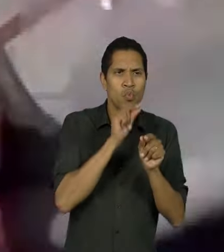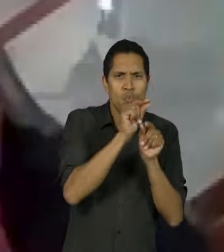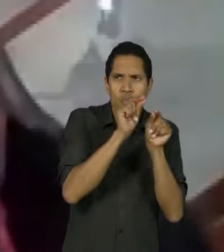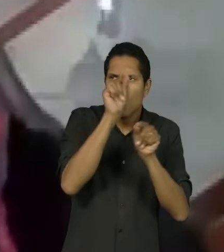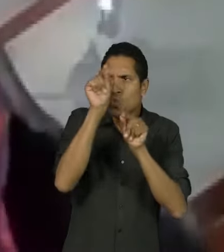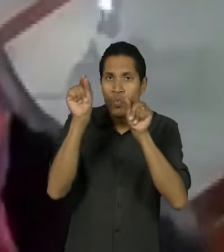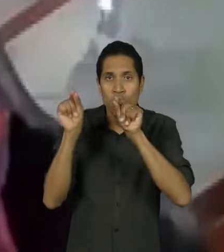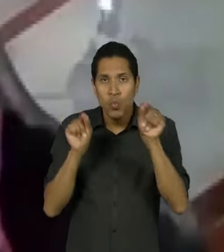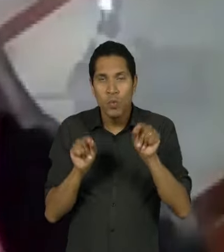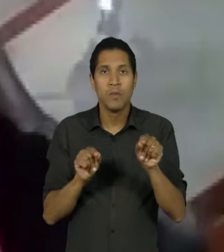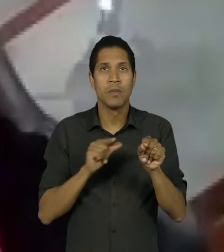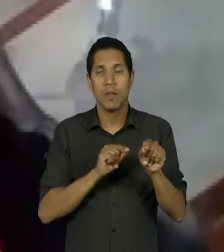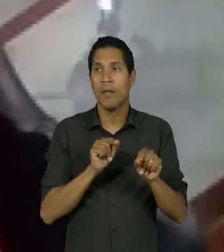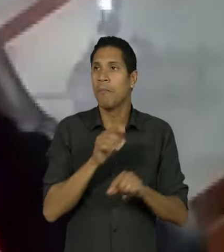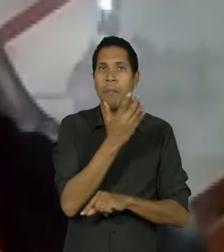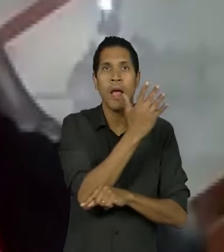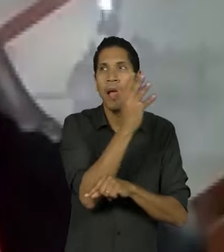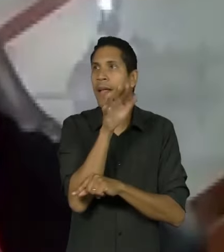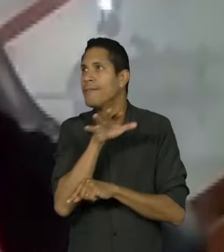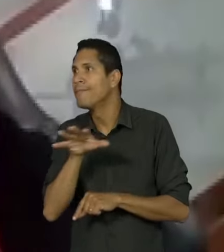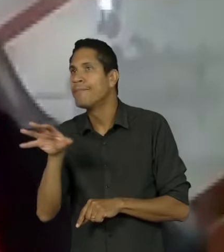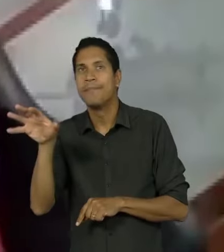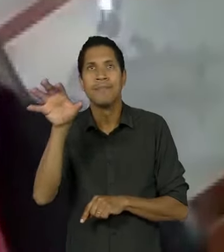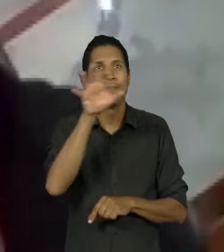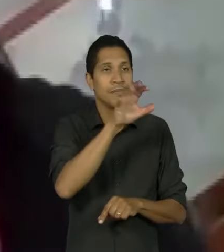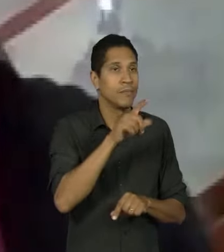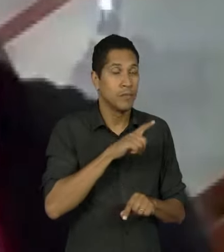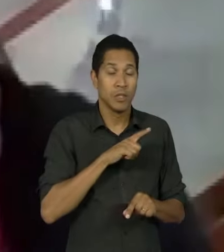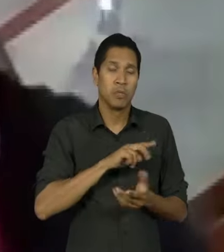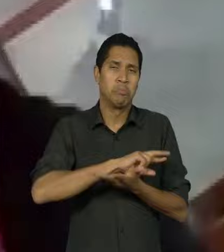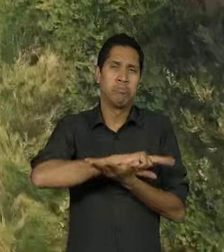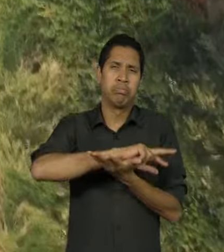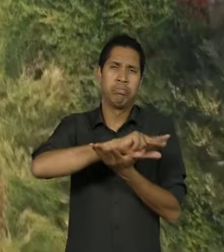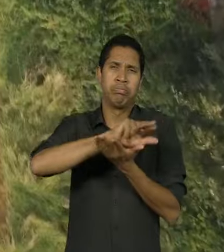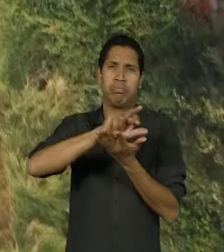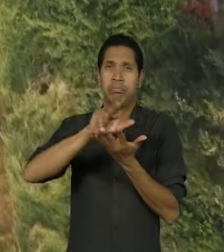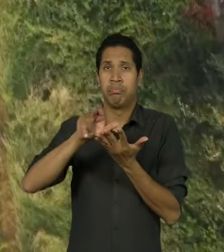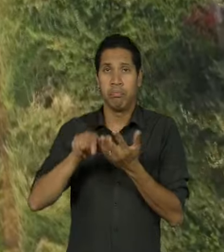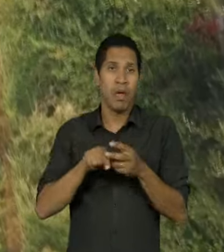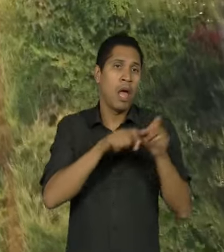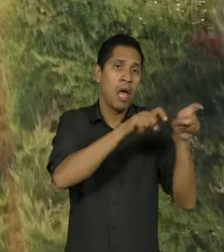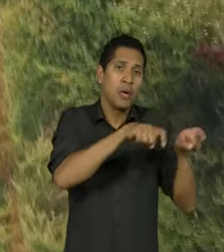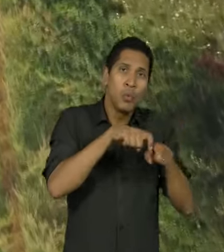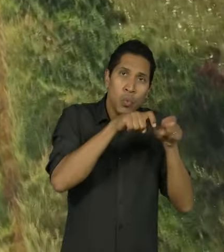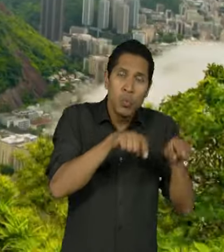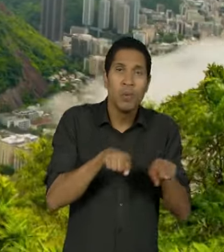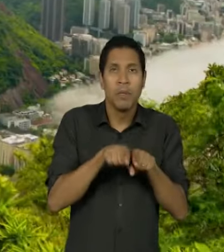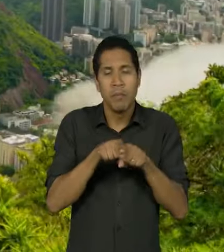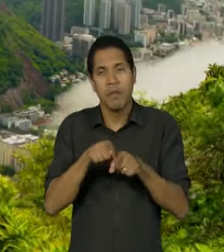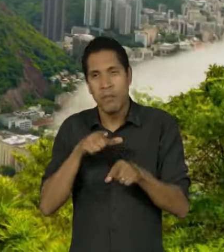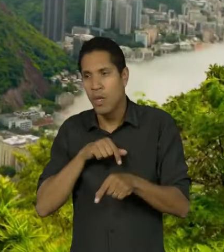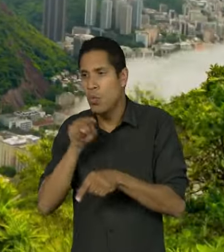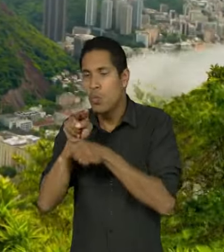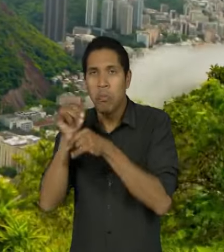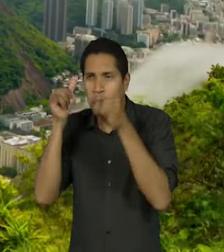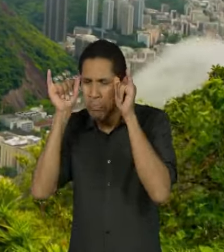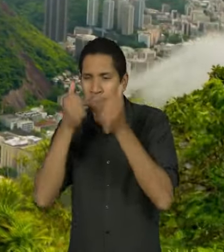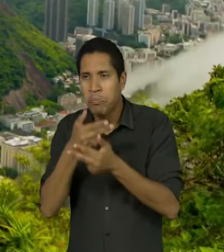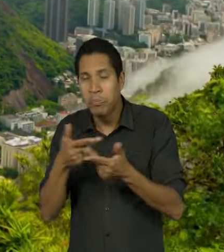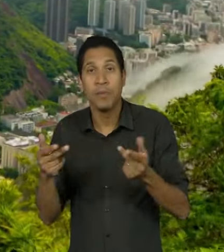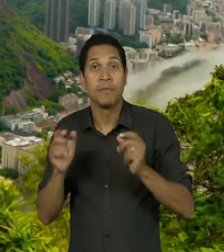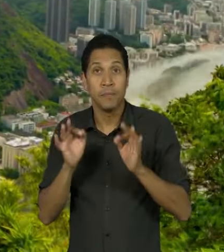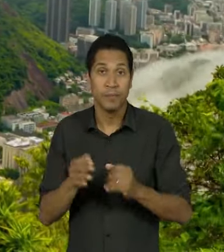espalhados por uma paisagem com usos os mais diversos de agricultura e pecuária As grandes cidades